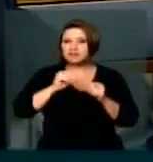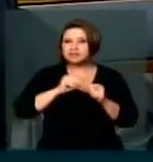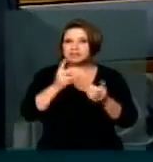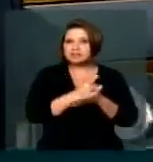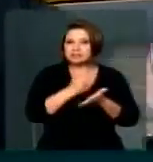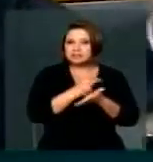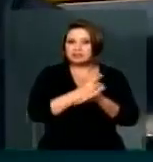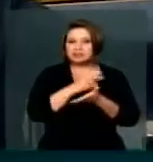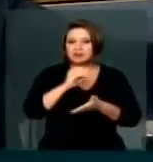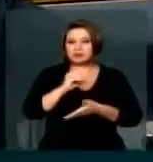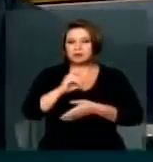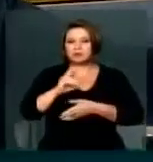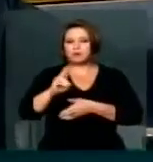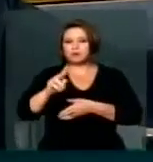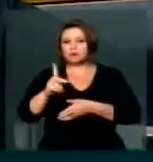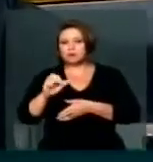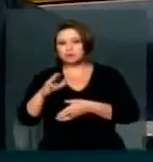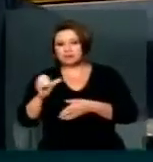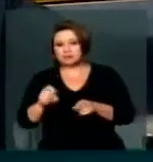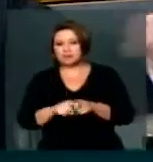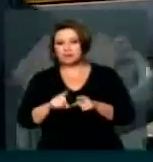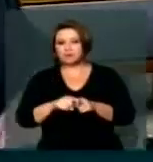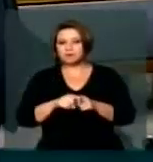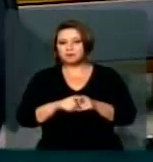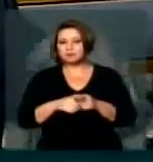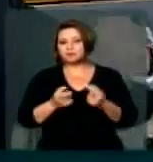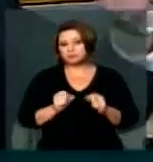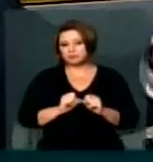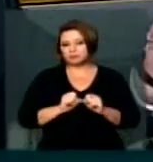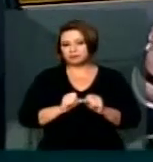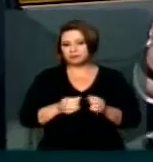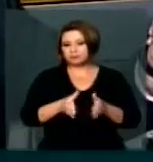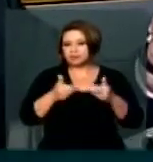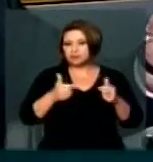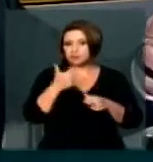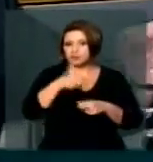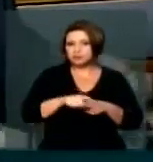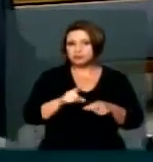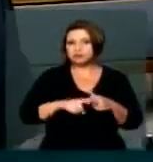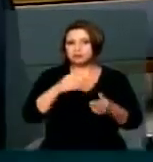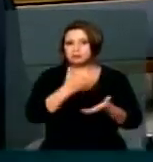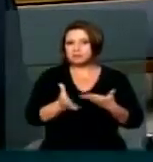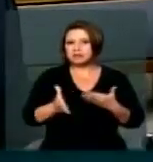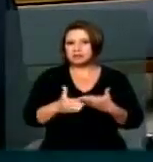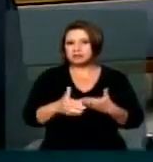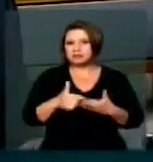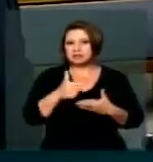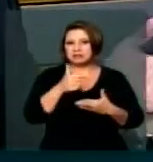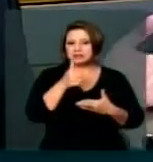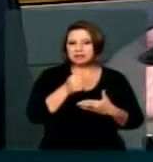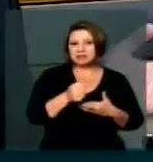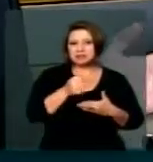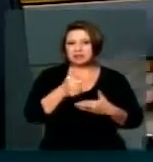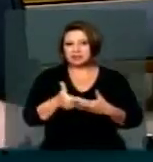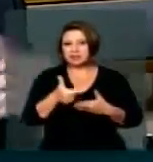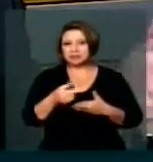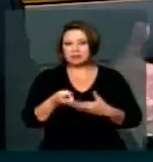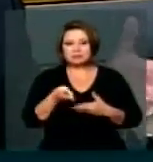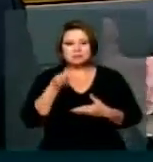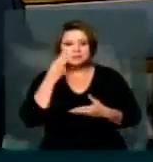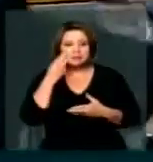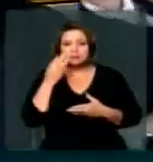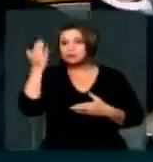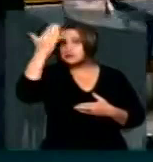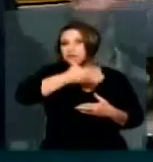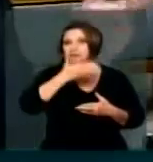Ou que o árbitro é corrupto Recorreram Perdemos 72 milhões Porque evidentemente Não provaram